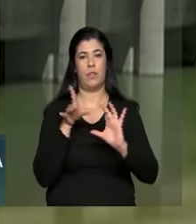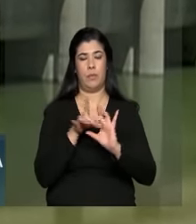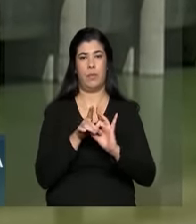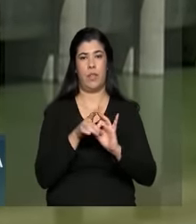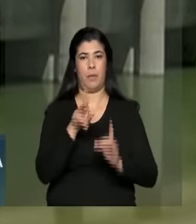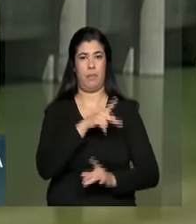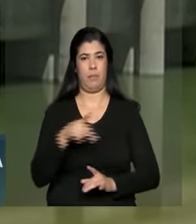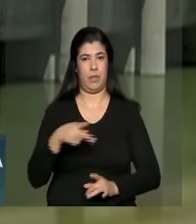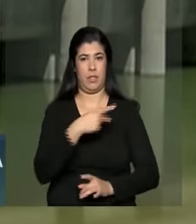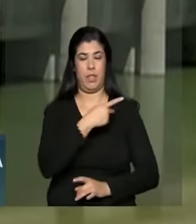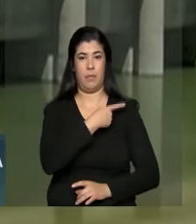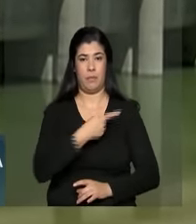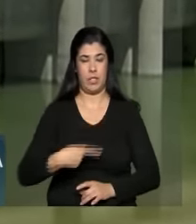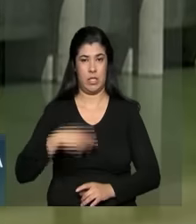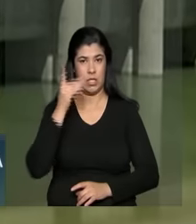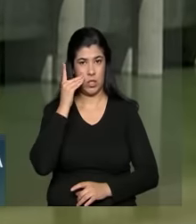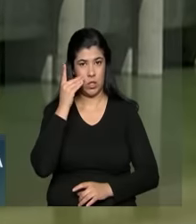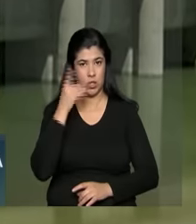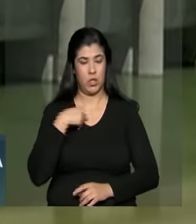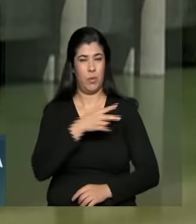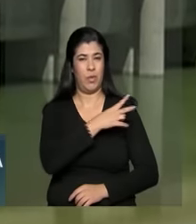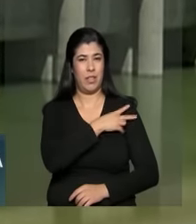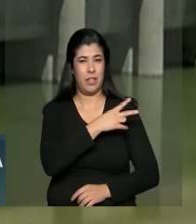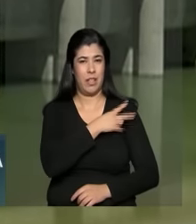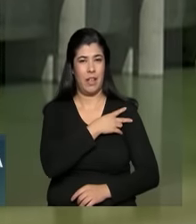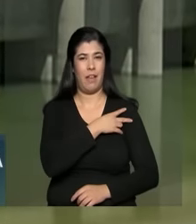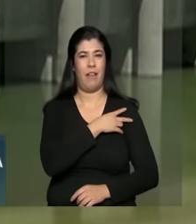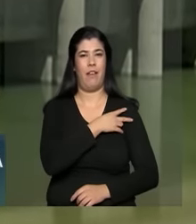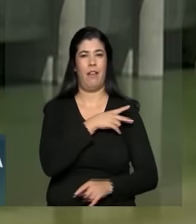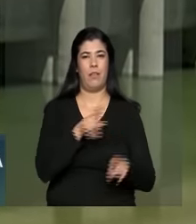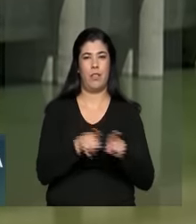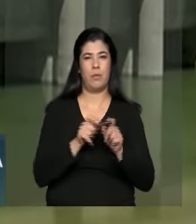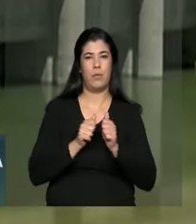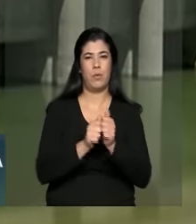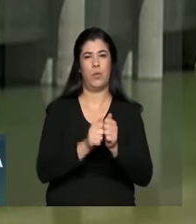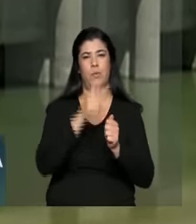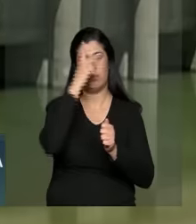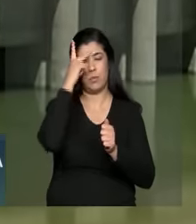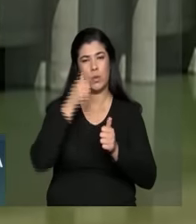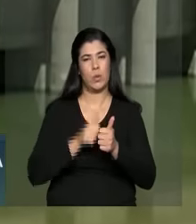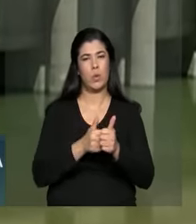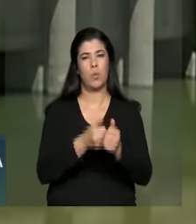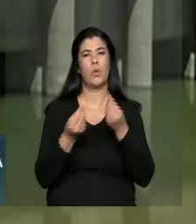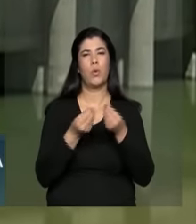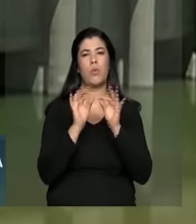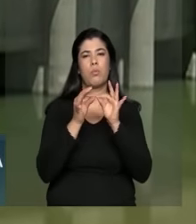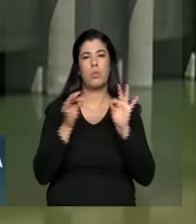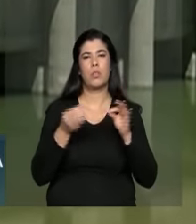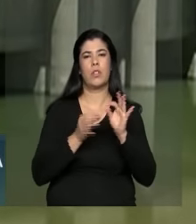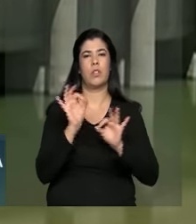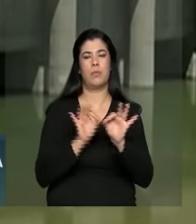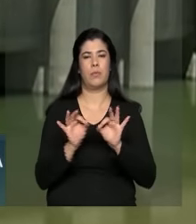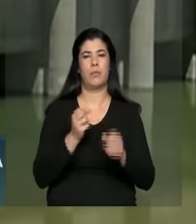Dilma foi recebida por técnicos, engenheiros do projeto e acompanha os detalhes da obra.